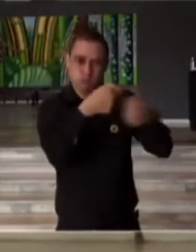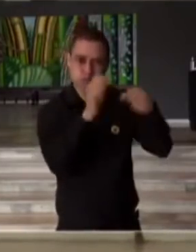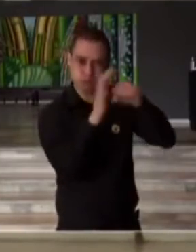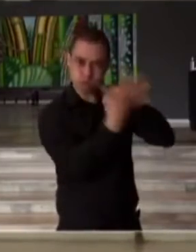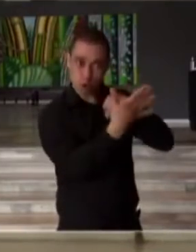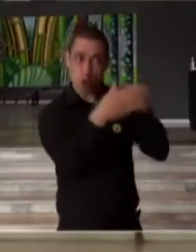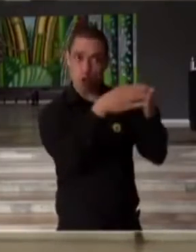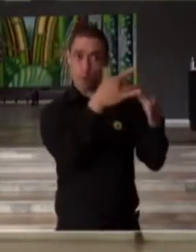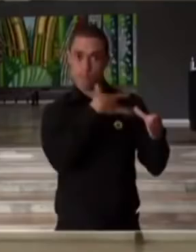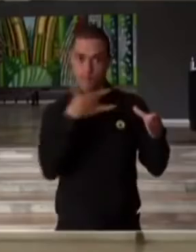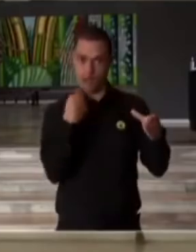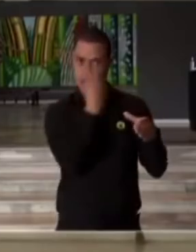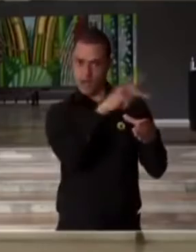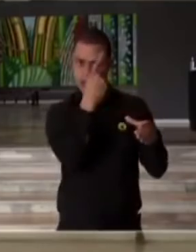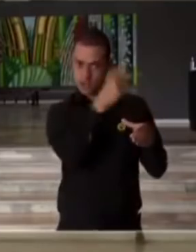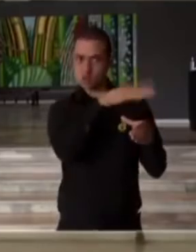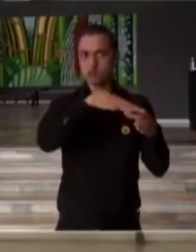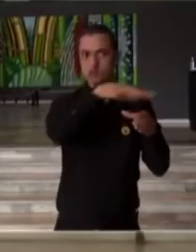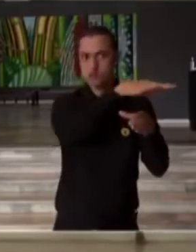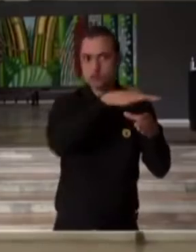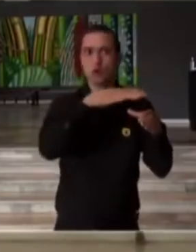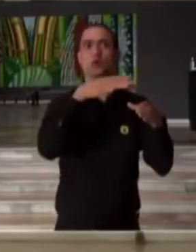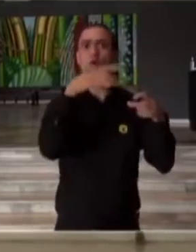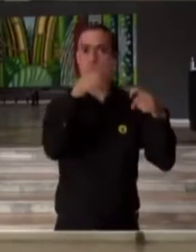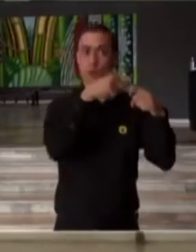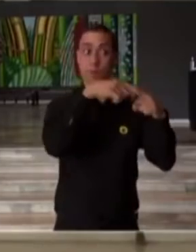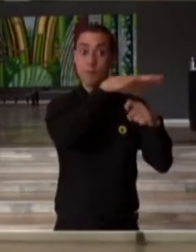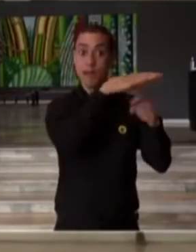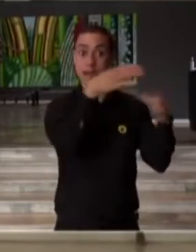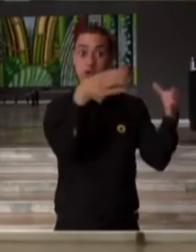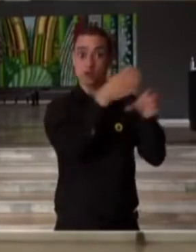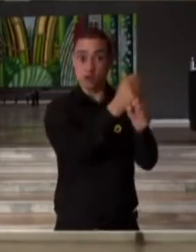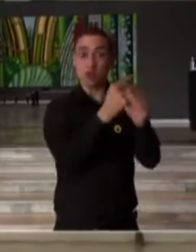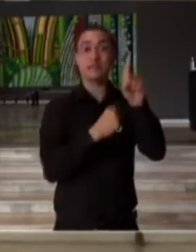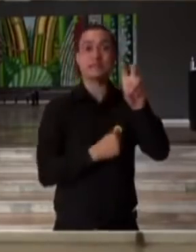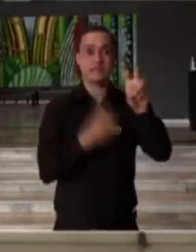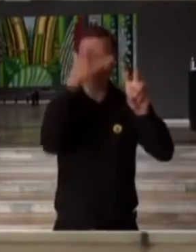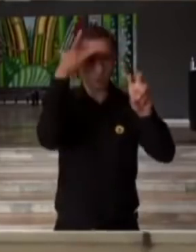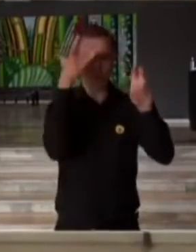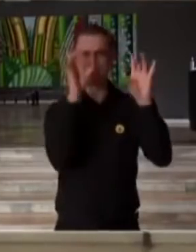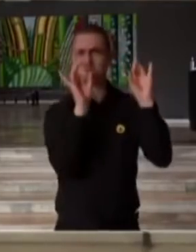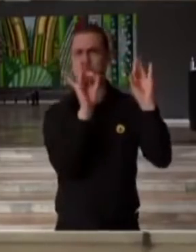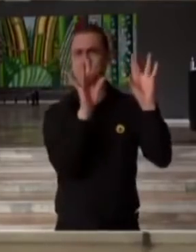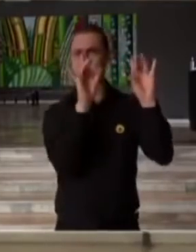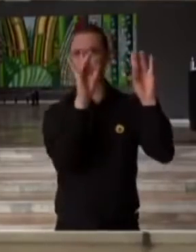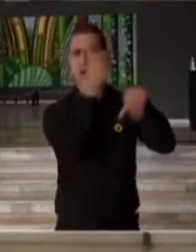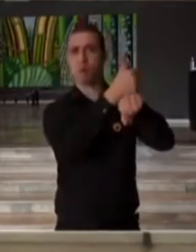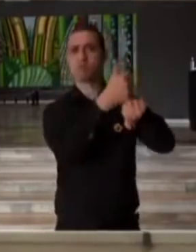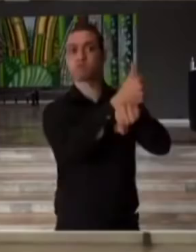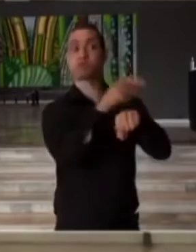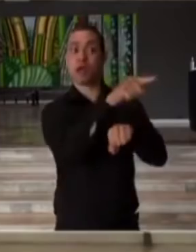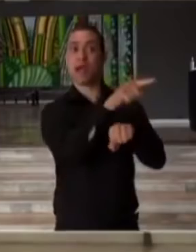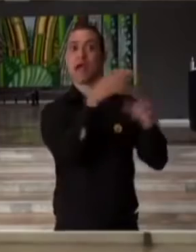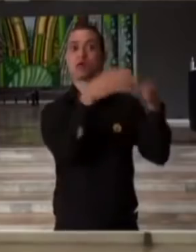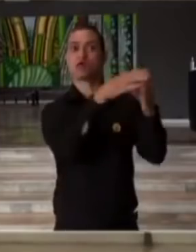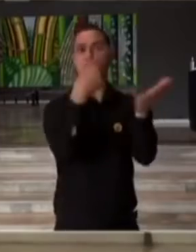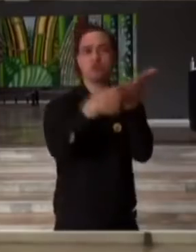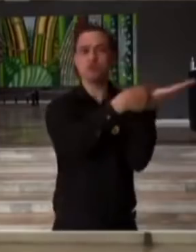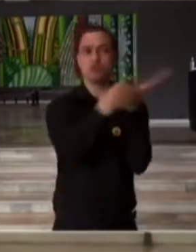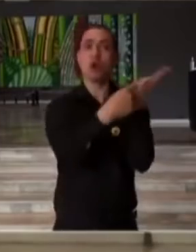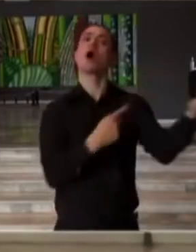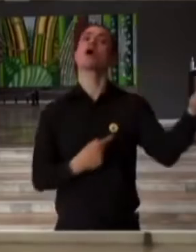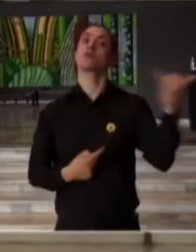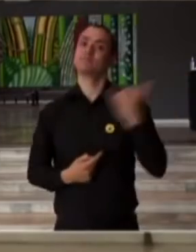-19, o Comitê Médico, composto por 15 membros, são especialistas. Eles é que nos